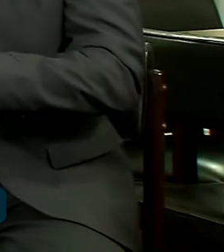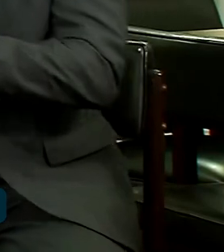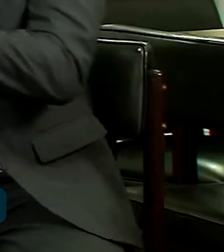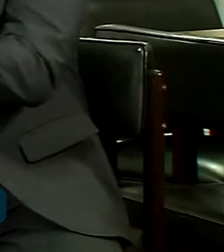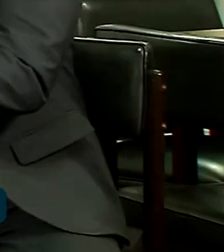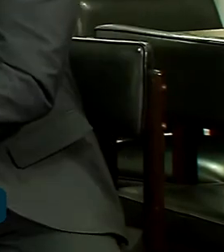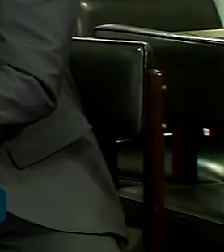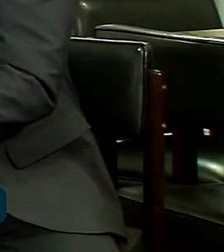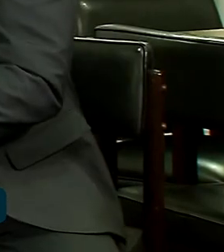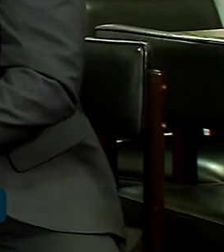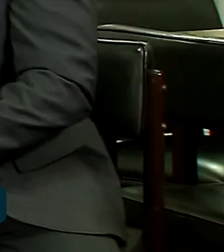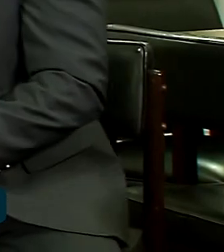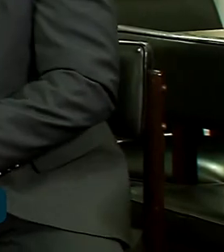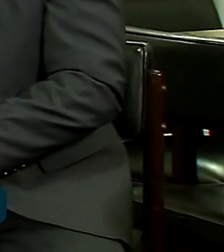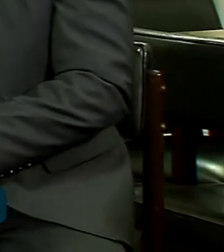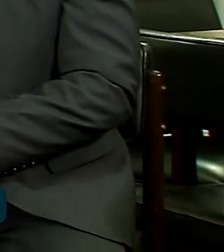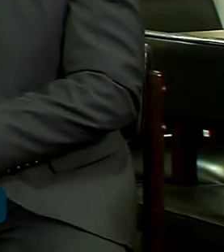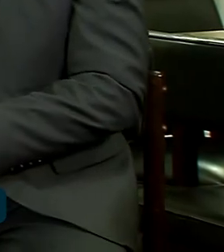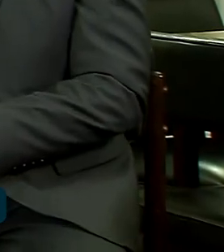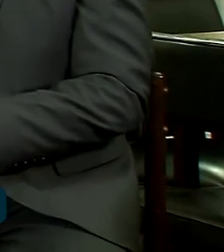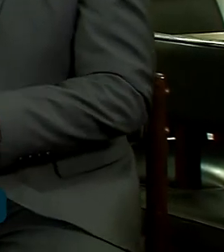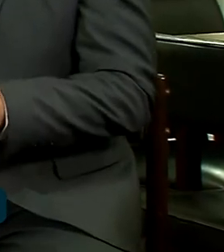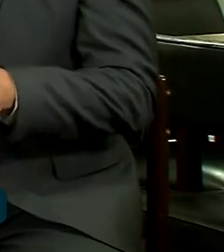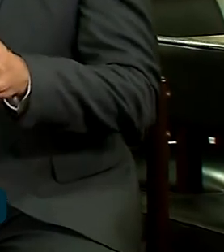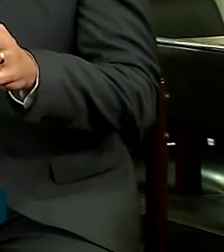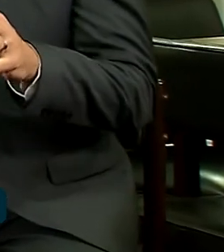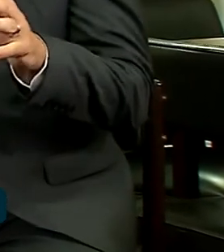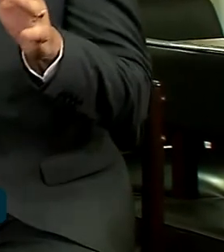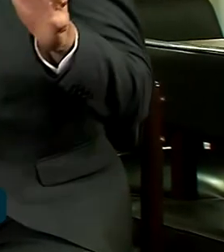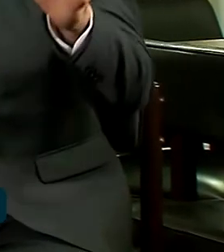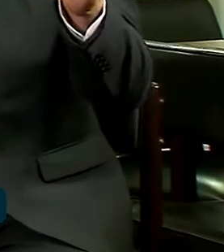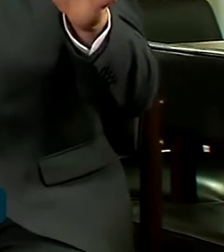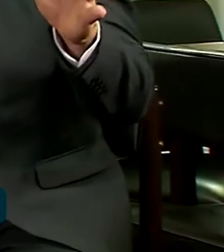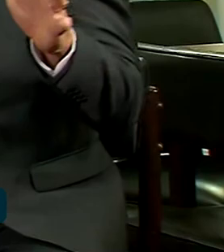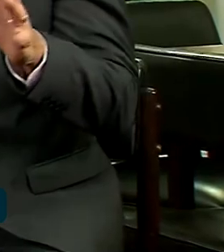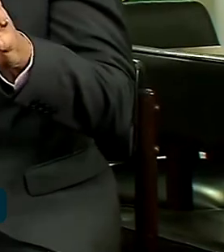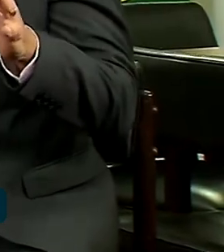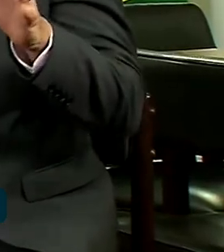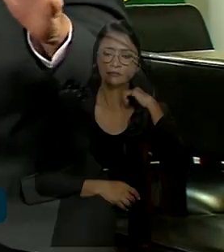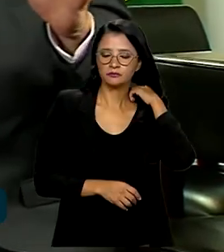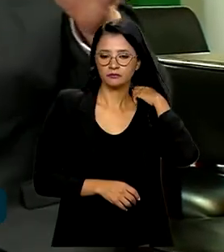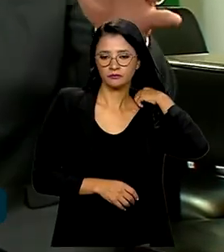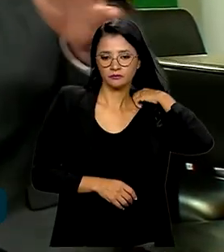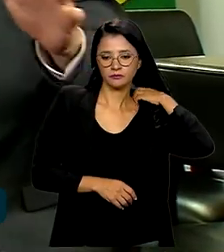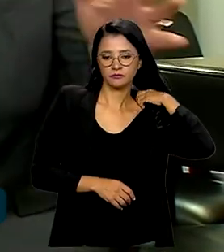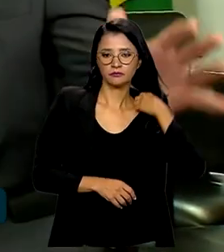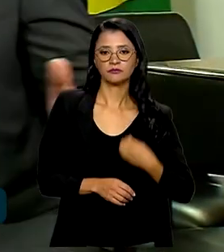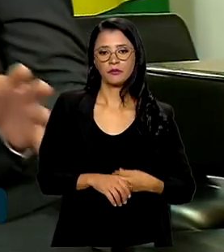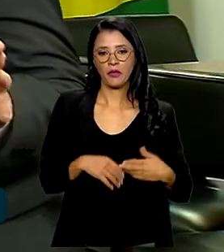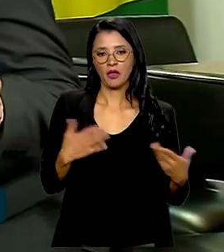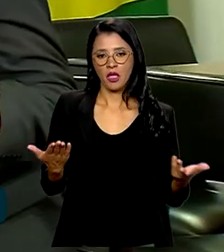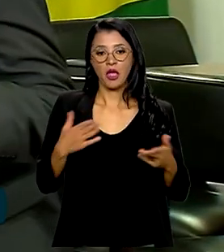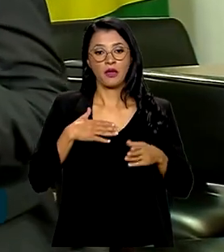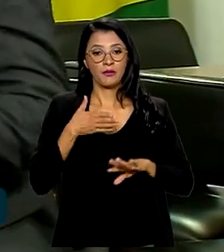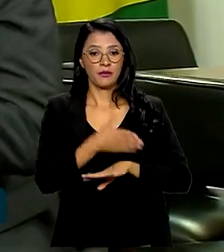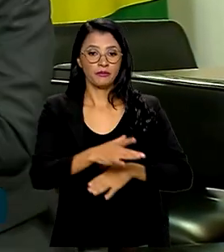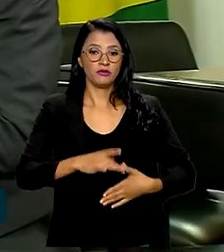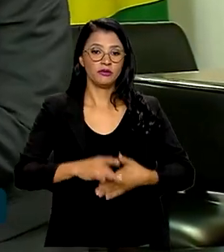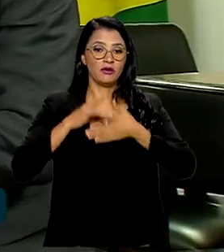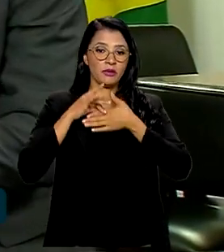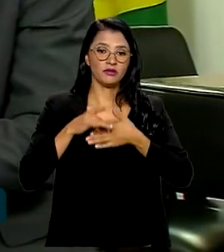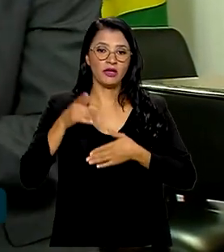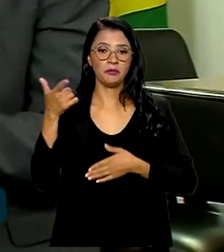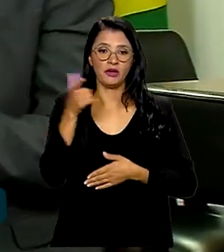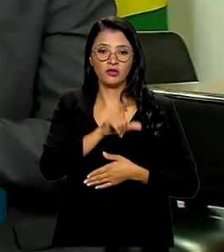determinou, o que quer fazer, foi a ideia assim, como se um time que ficou como líder do primeiro turno do